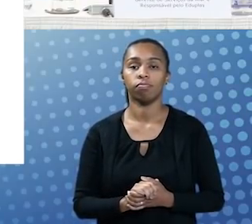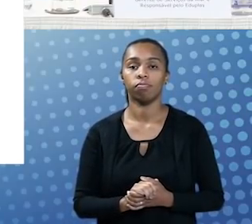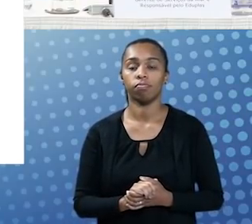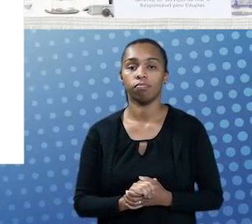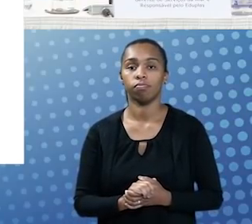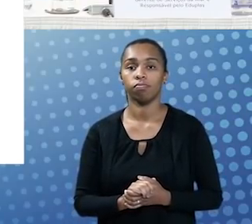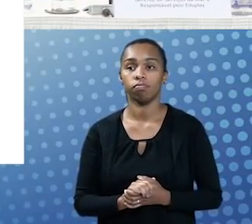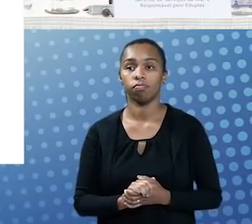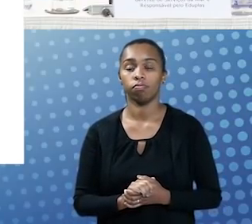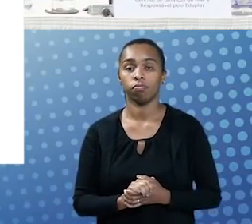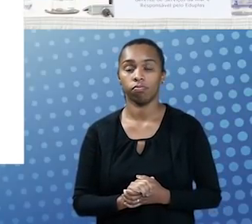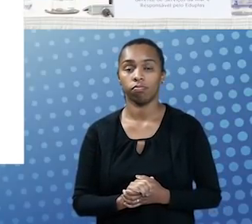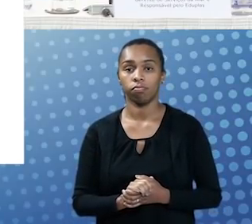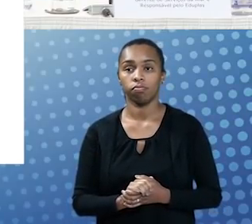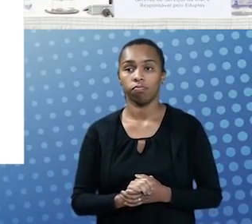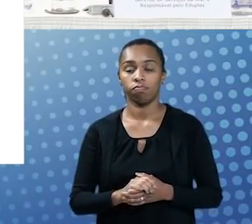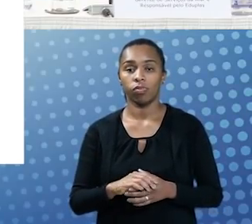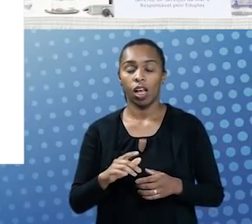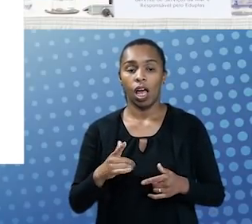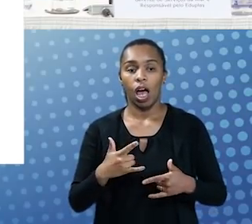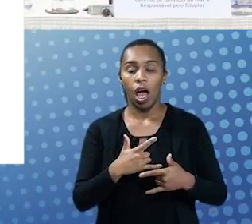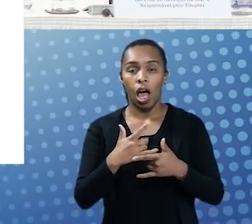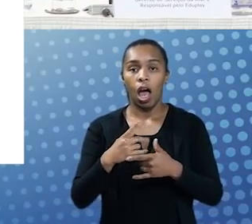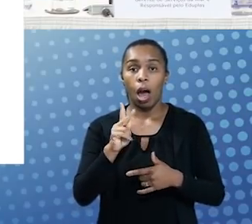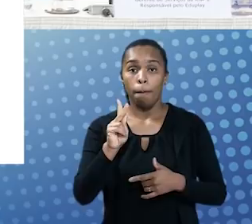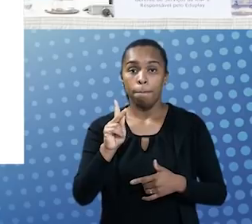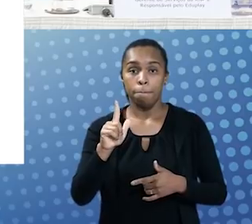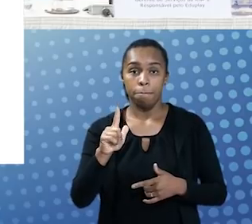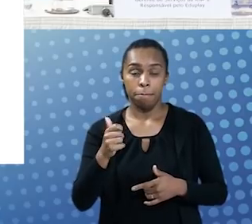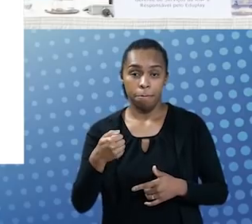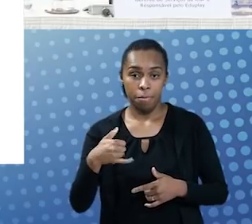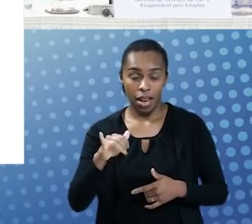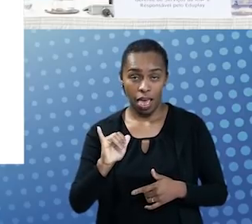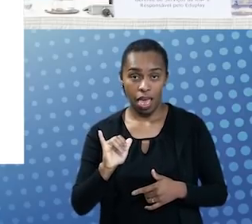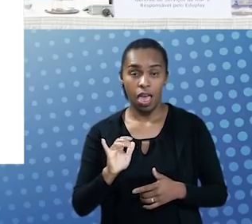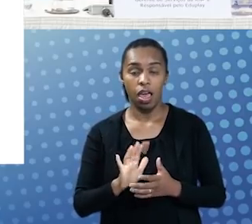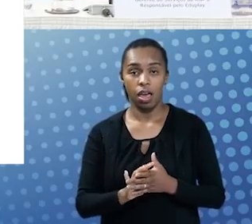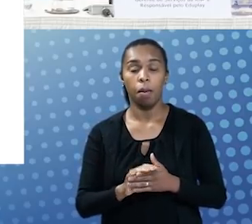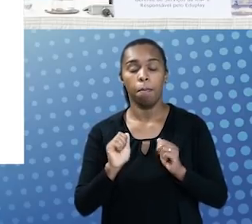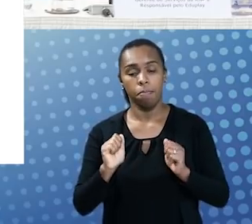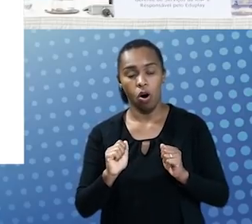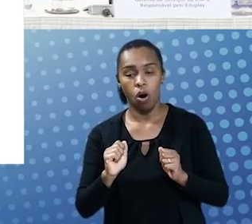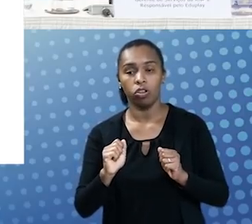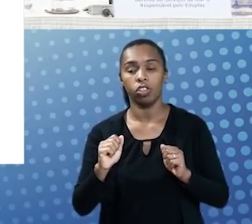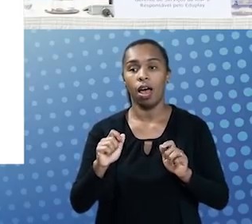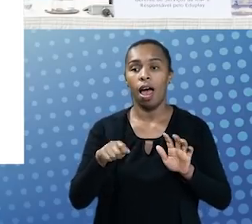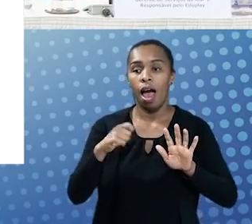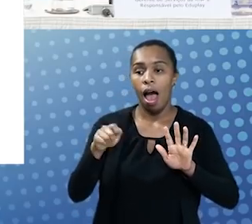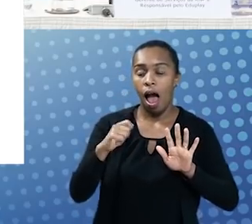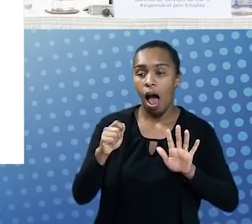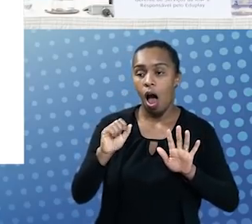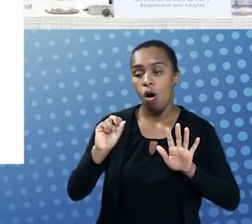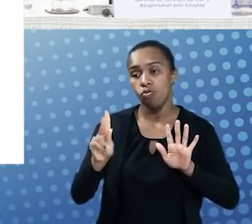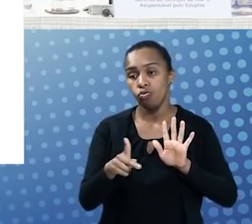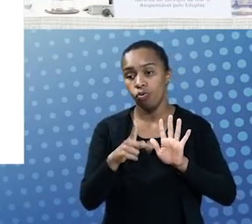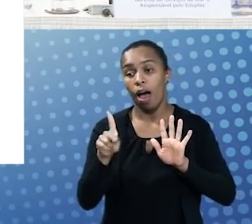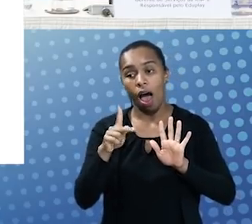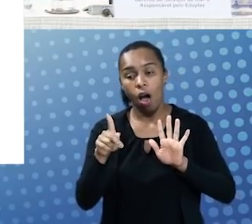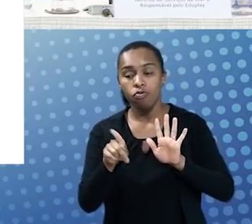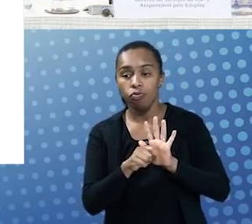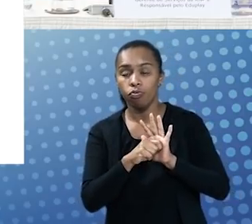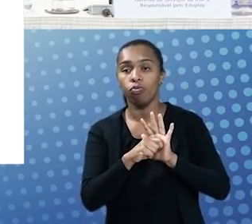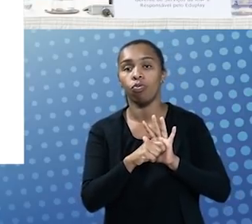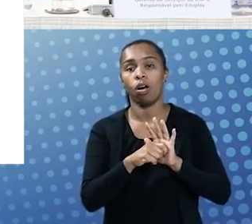A parte de podcast e de playlist, então, essa playlist, ela pode ser de áudio ou de vídeo, e você pode mesclar as duas